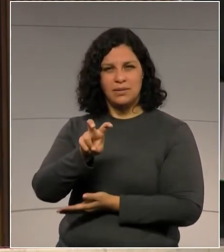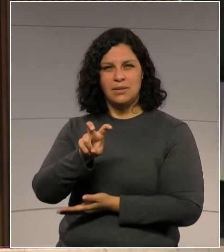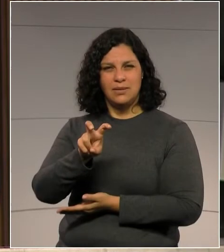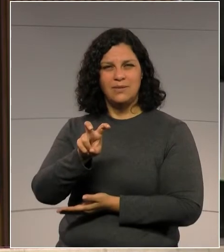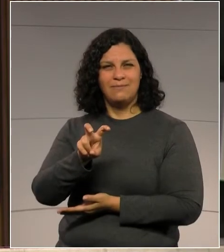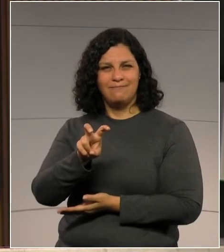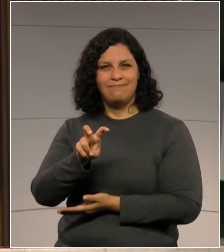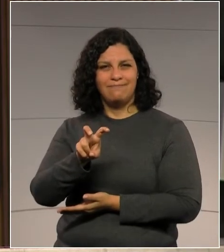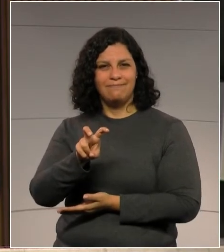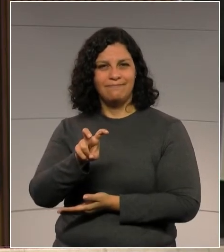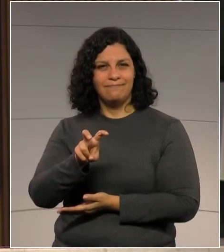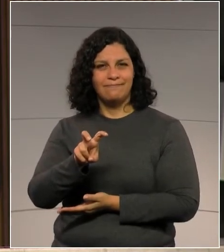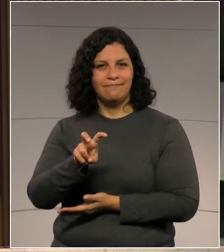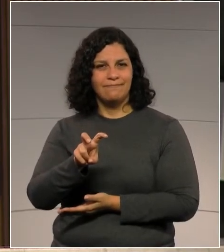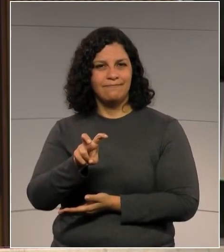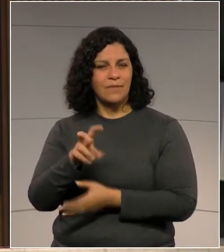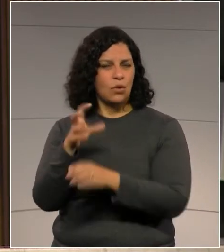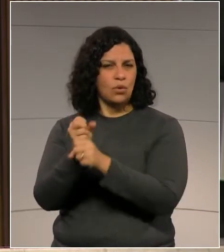100 pontos.